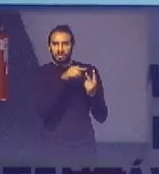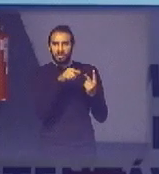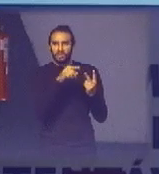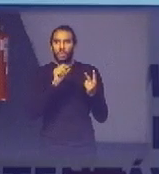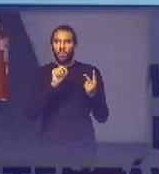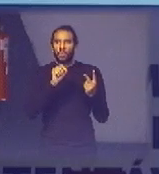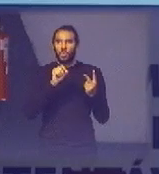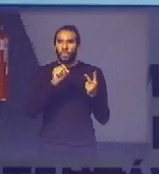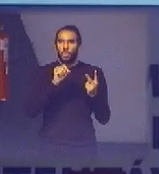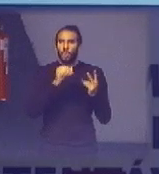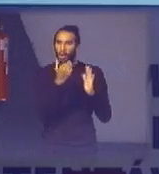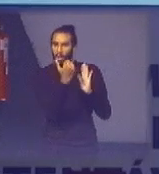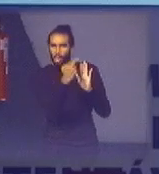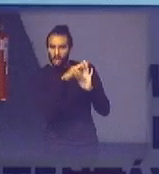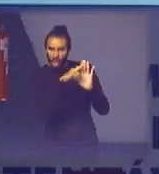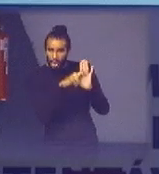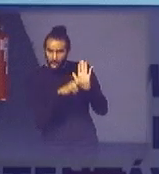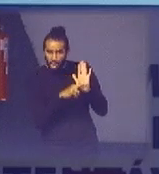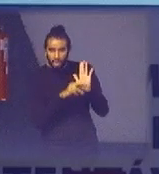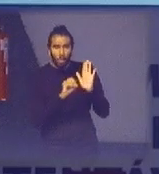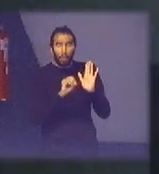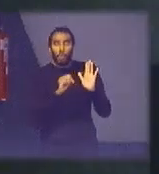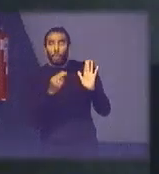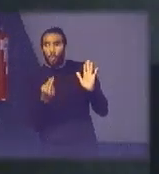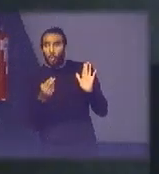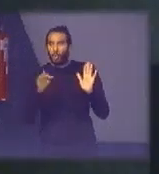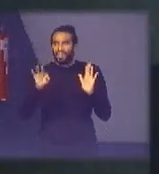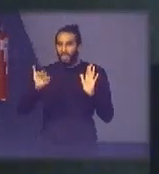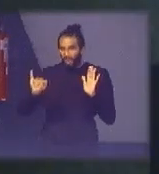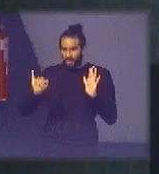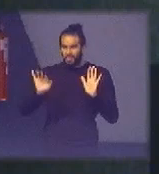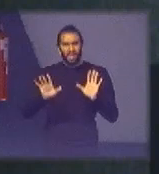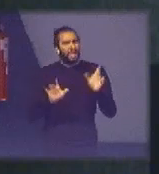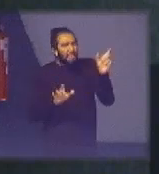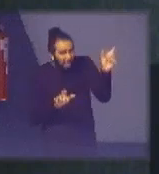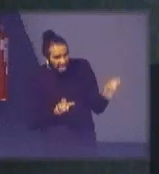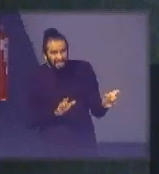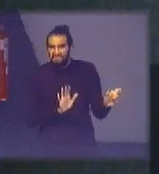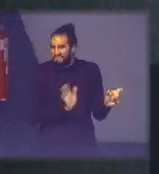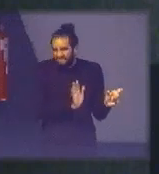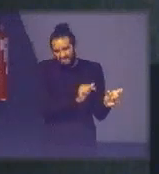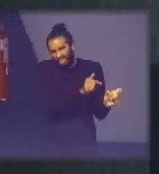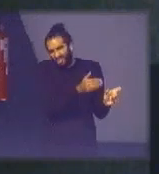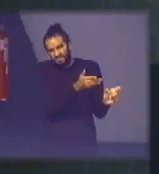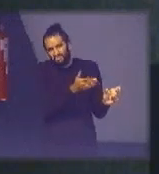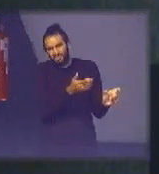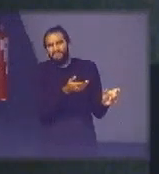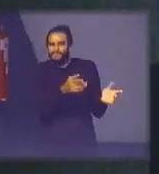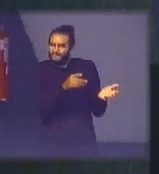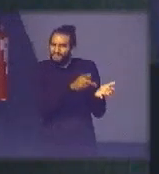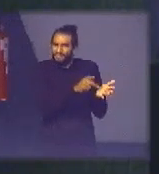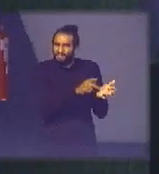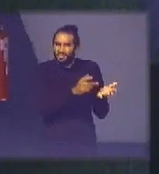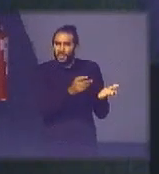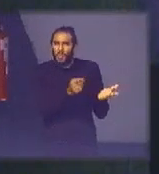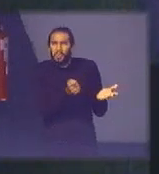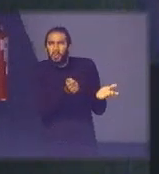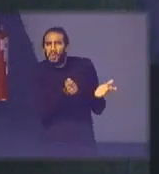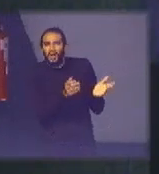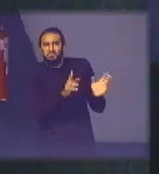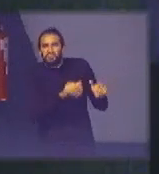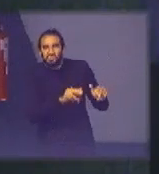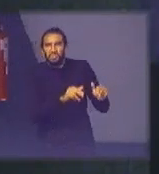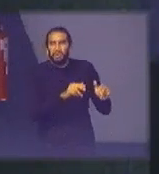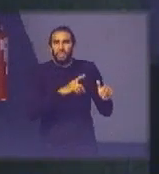ou sistemas de TI raramente se fala em pessoas sendo bem franco quase nunca você consegue